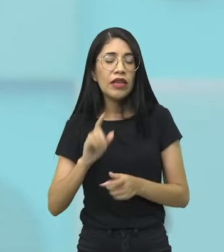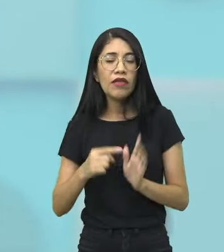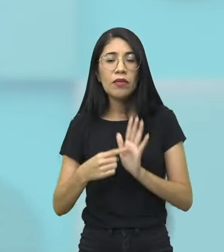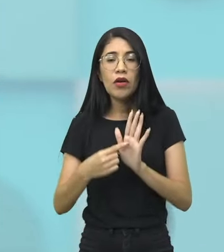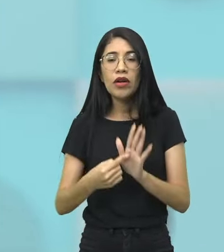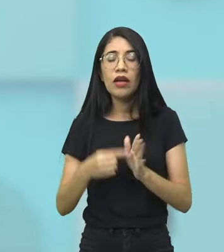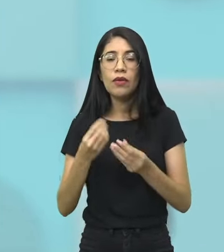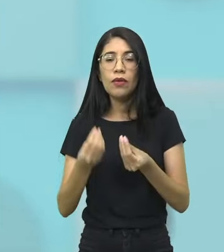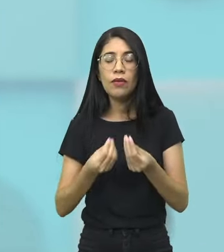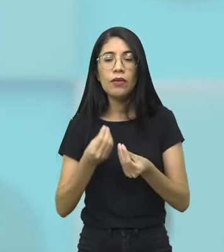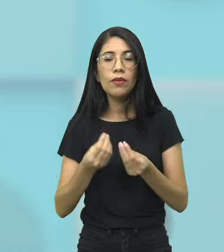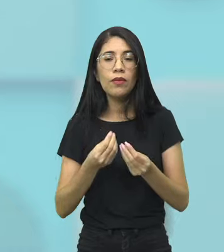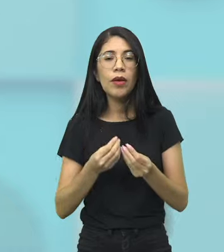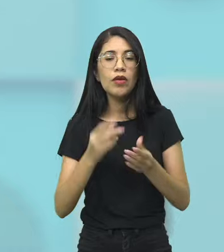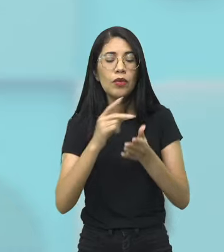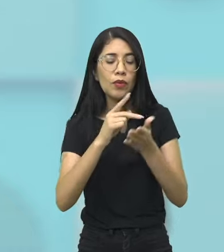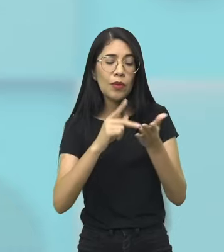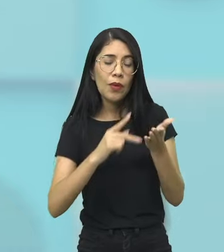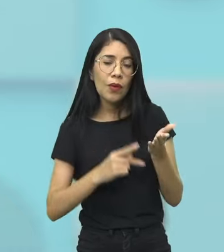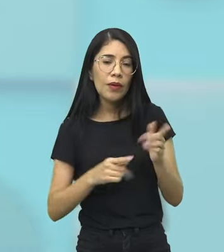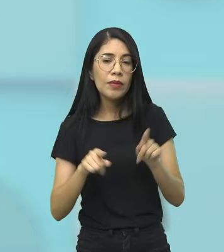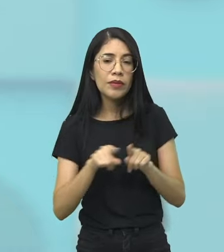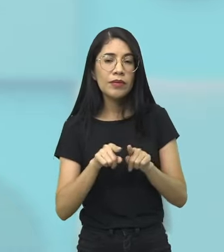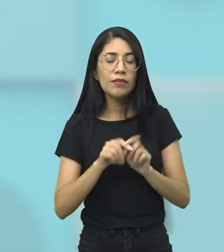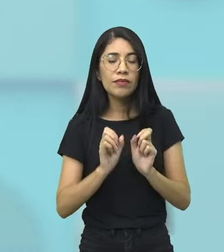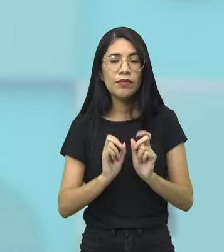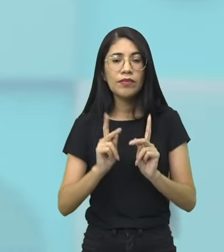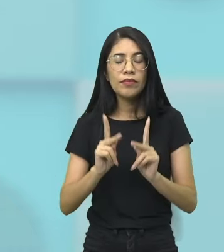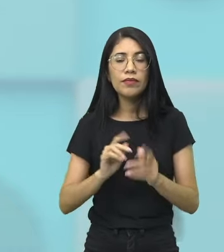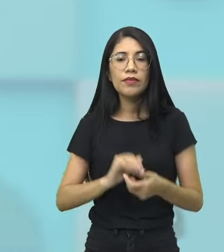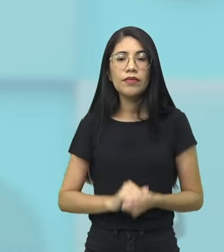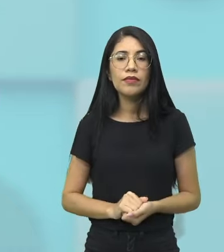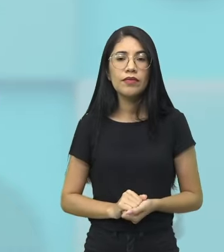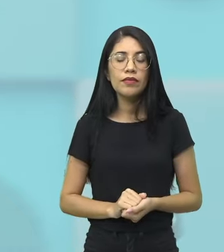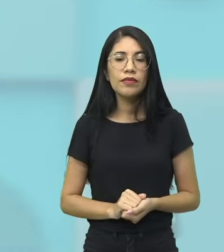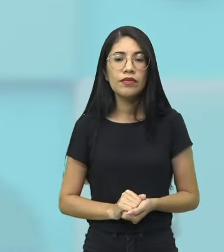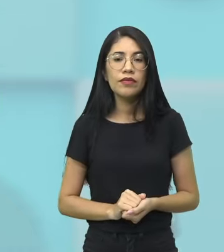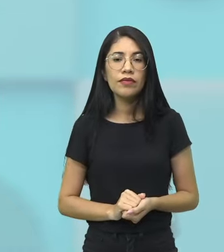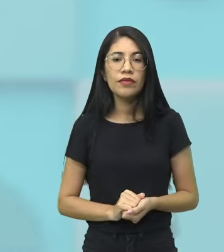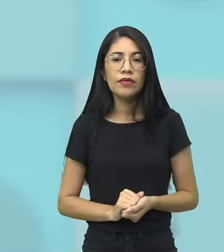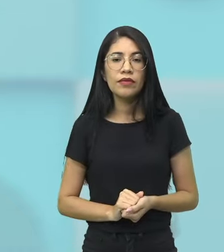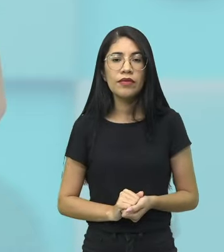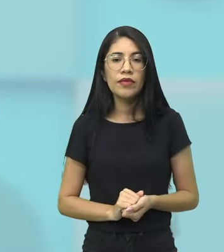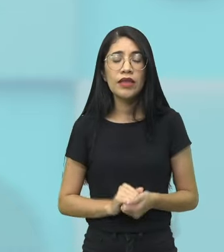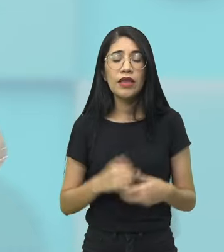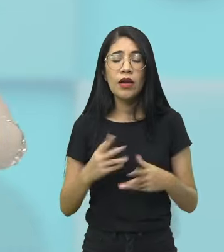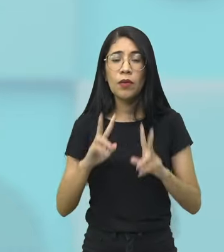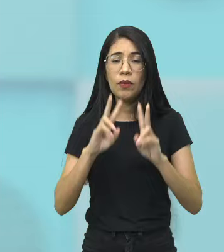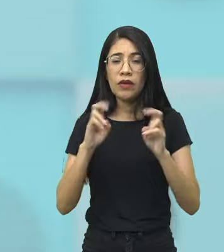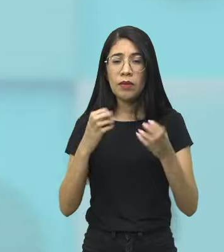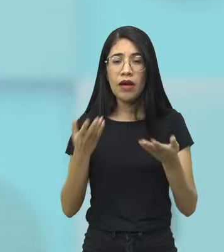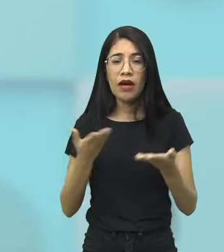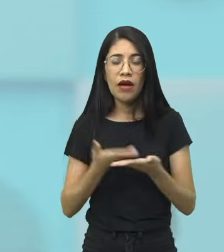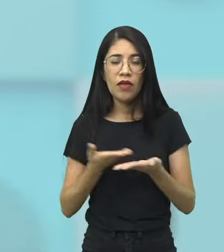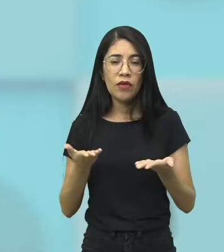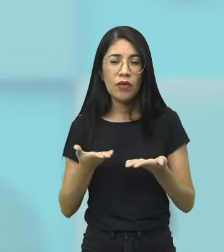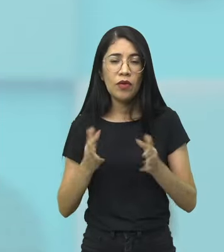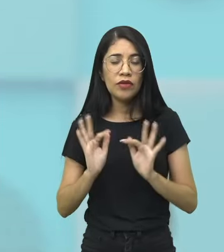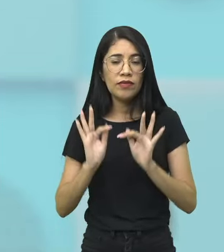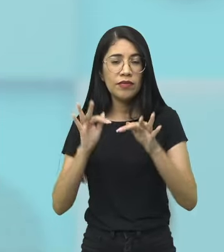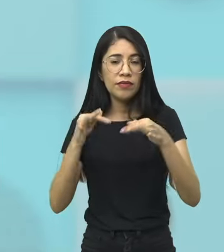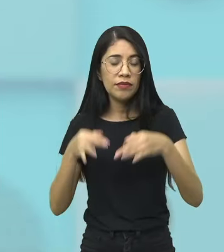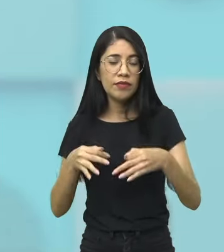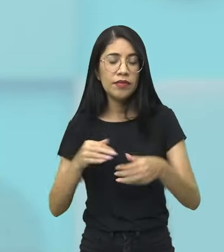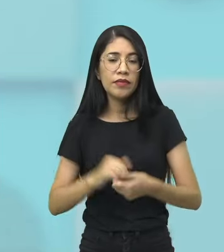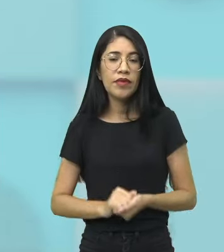dentro dos nossos poemas. Certo, gente? Então nossa aula sobre poema fica por